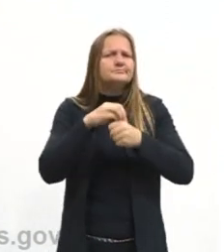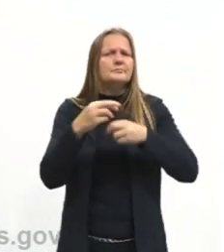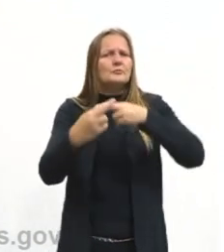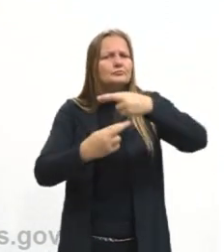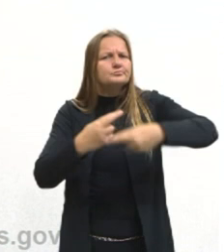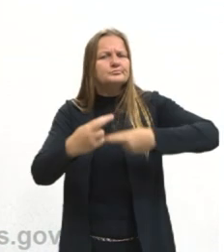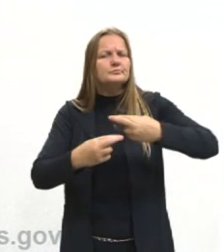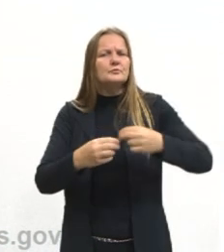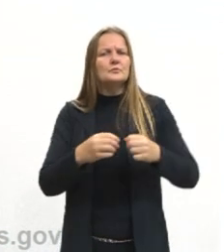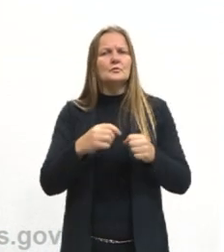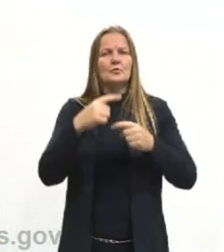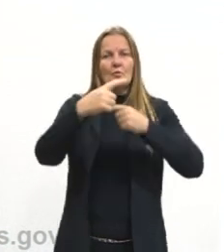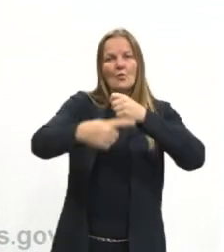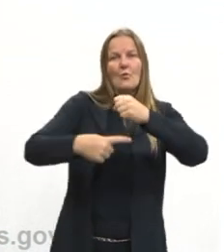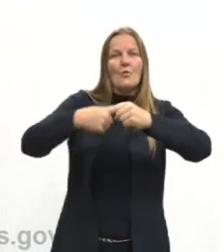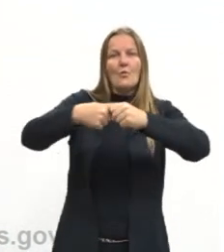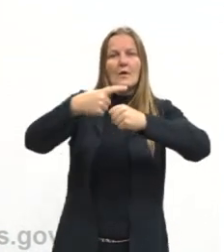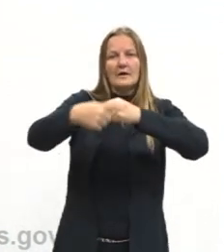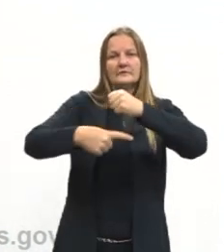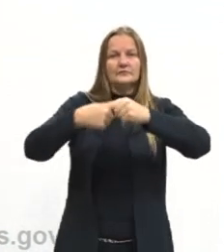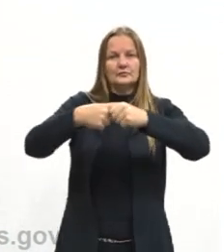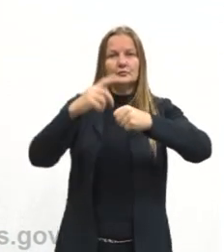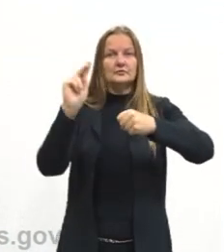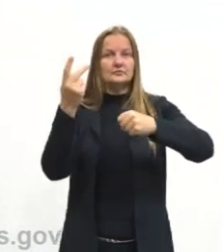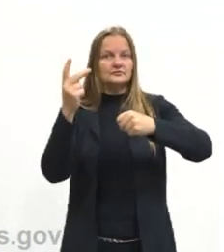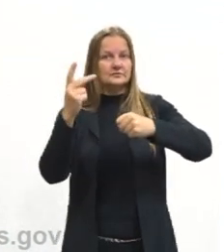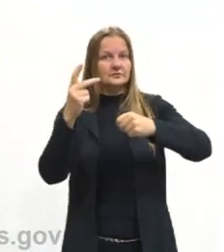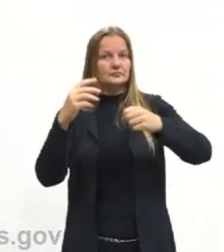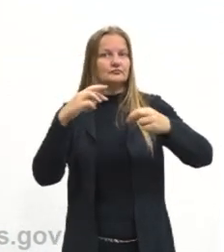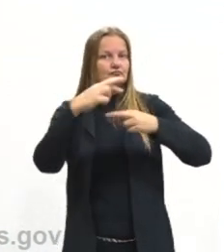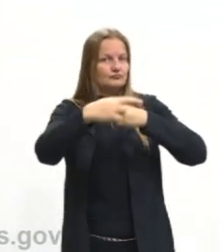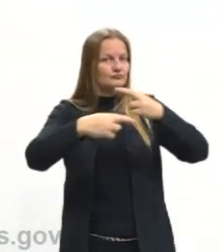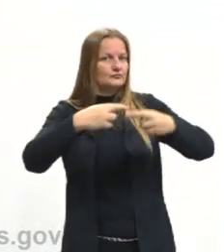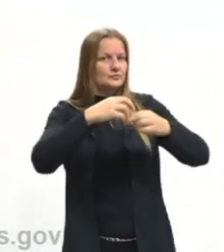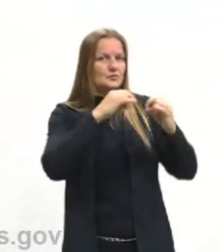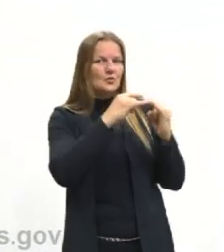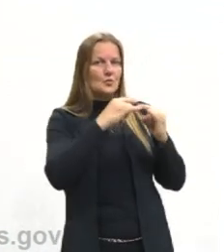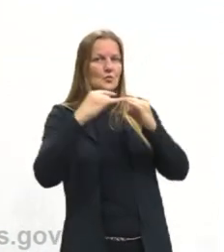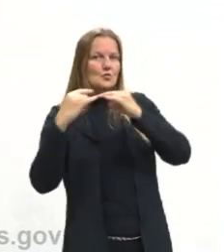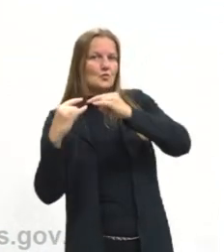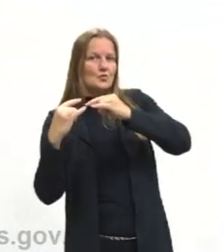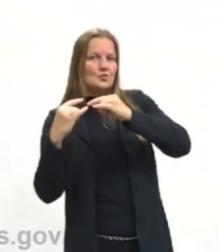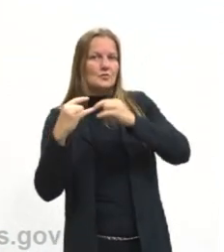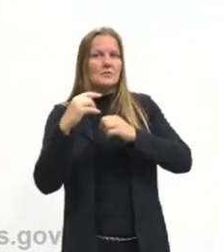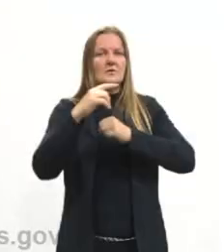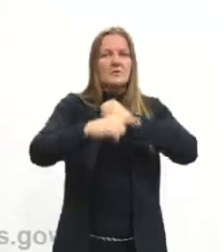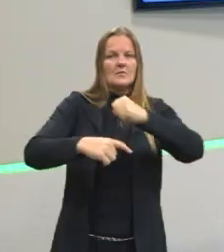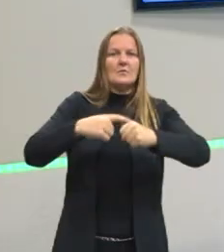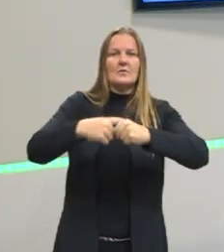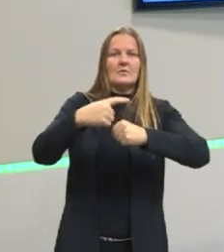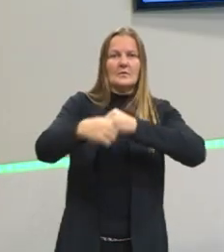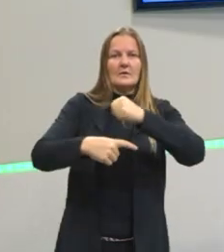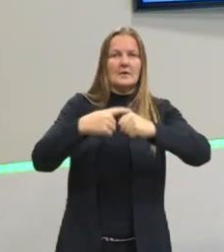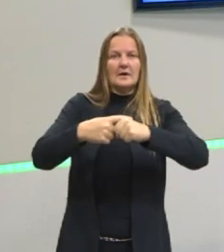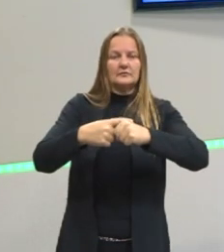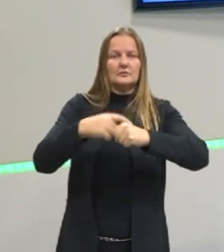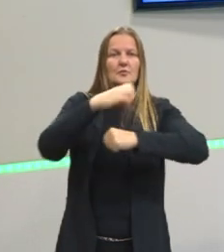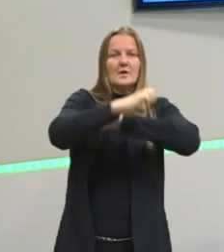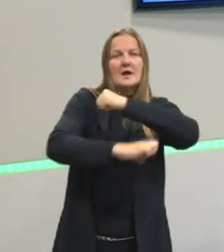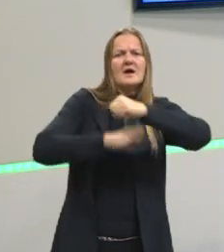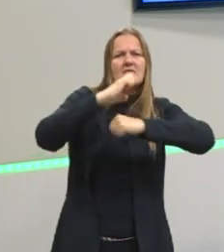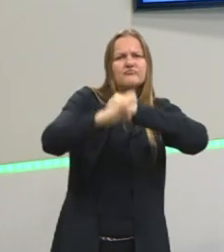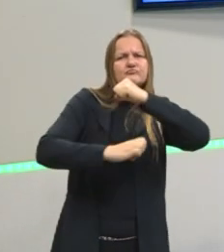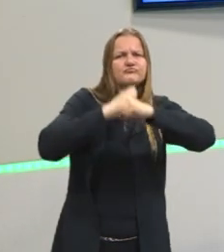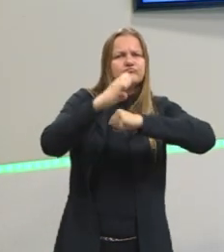qual um átomo de hidrogênio, ele vai interagir, vai ser atraído por um átomo muito eletronegativo.